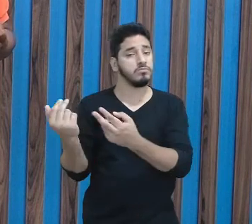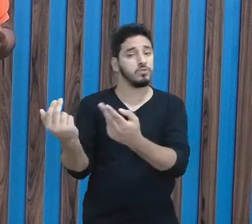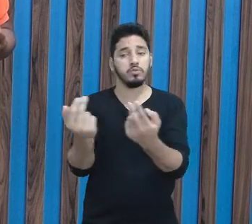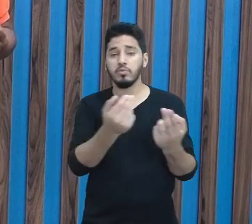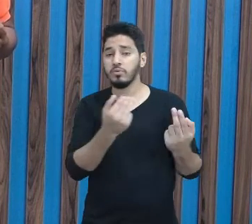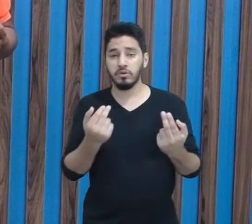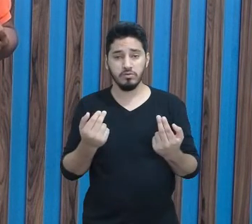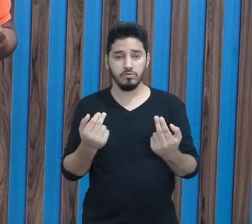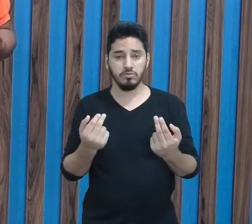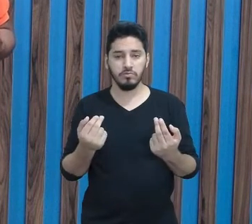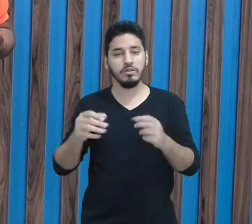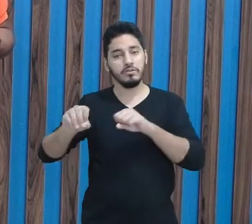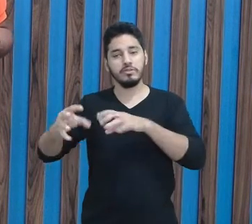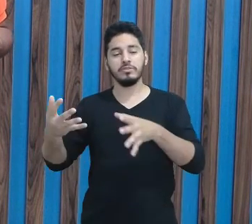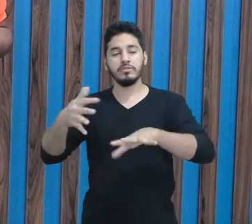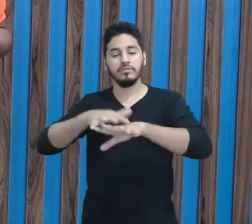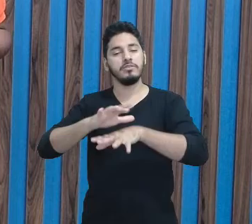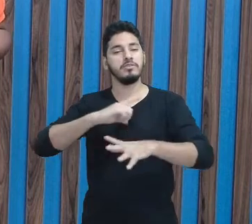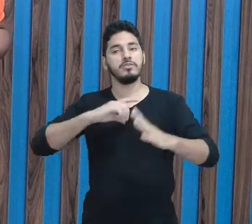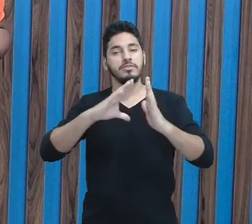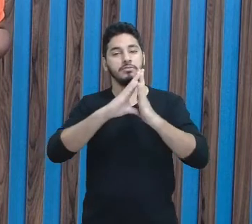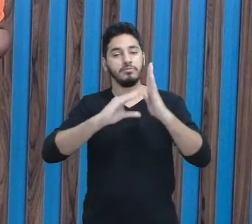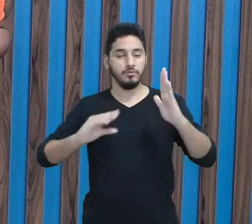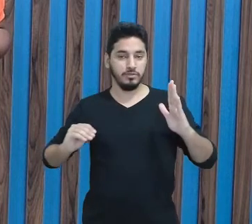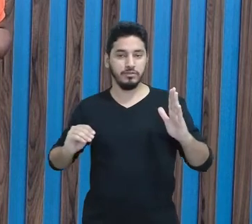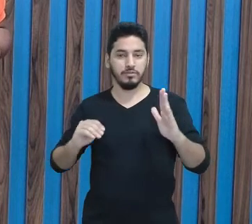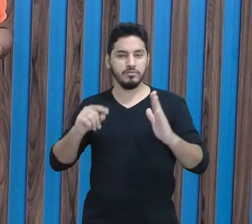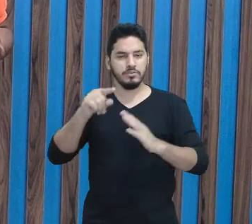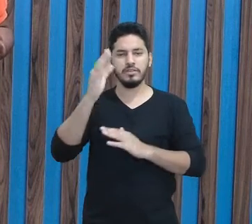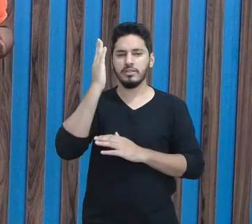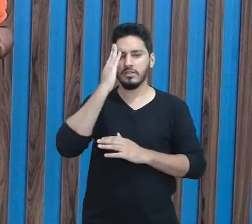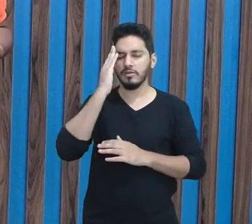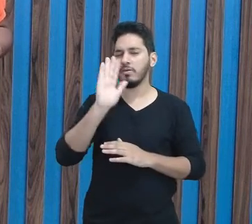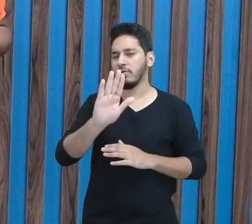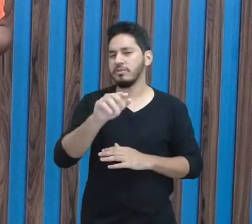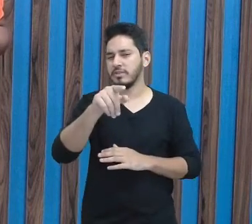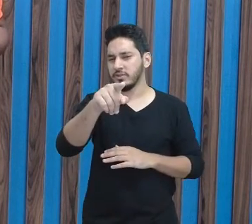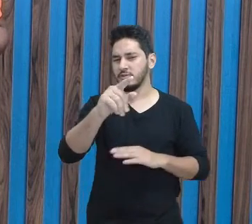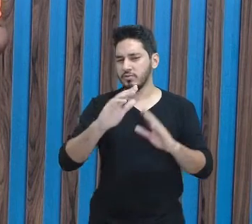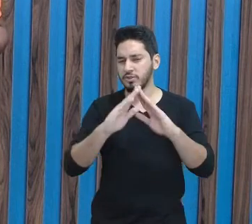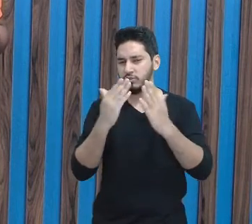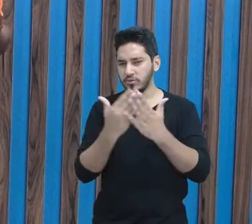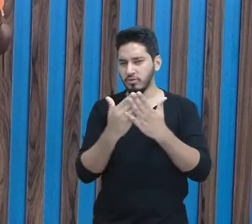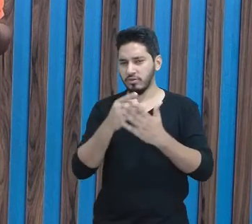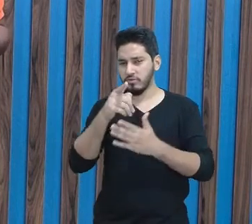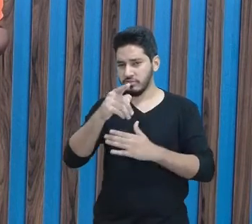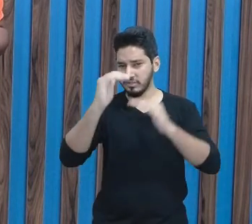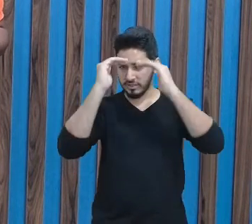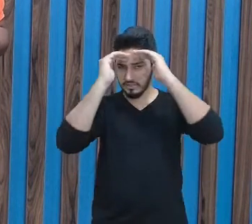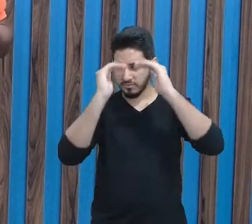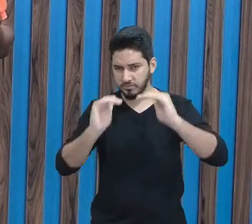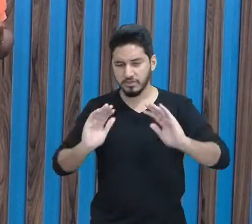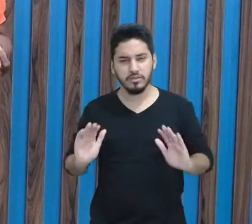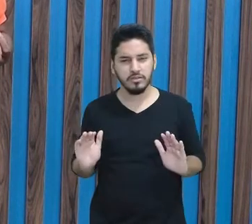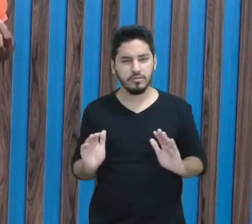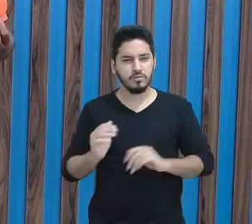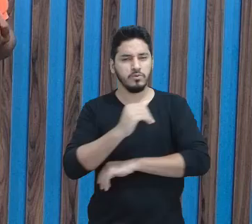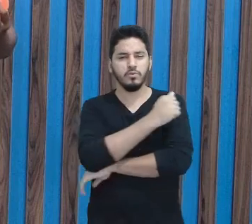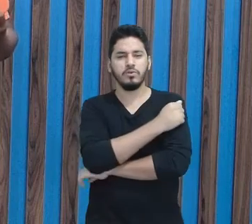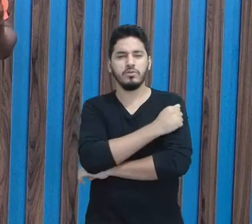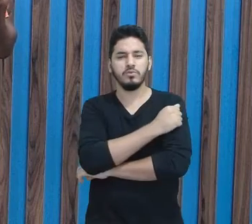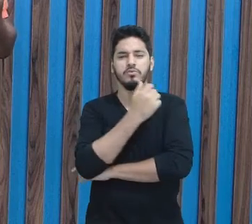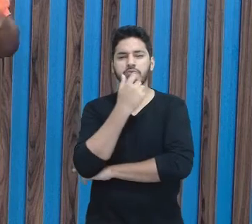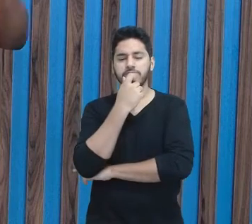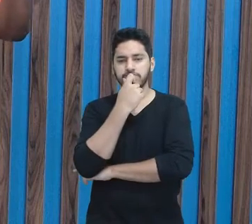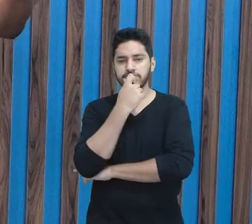trouxe esse modelo para que você entenda, será que na sua escola você está respeitando esse estudante?